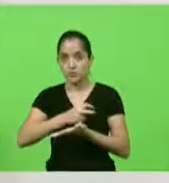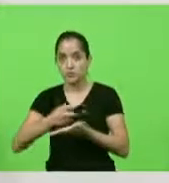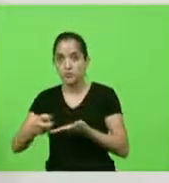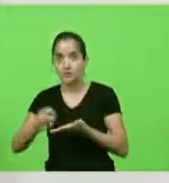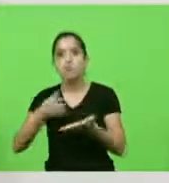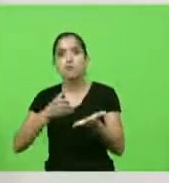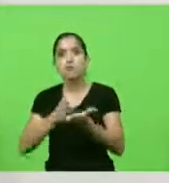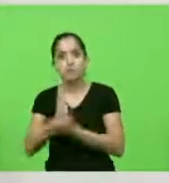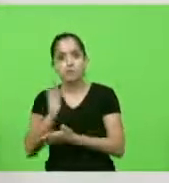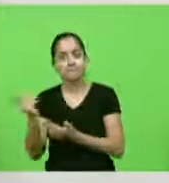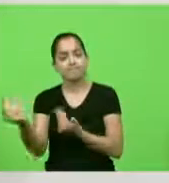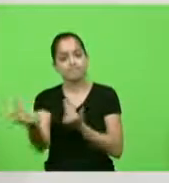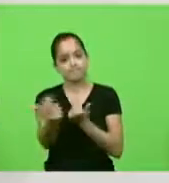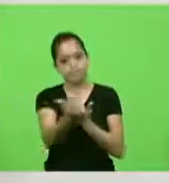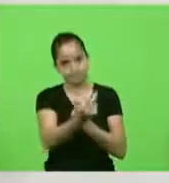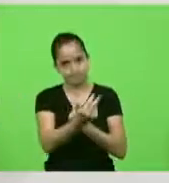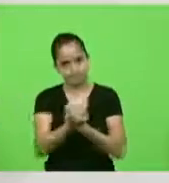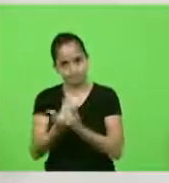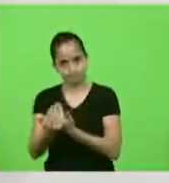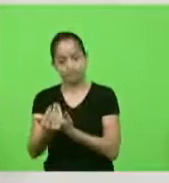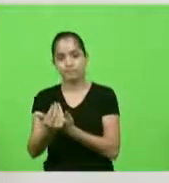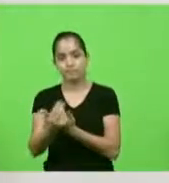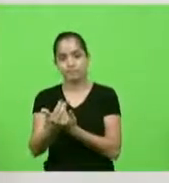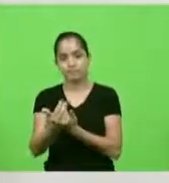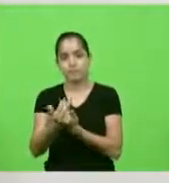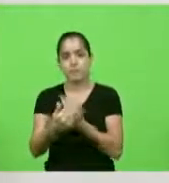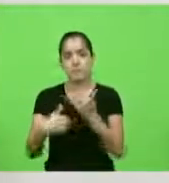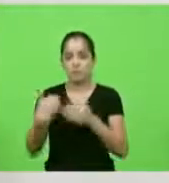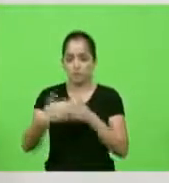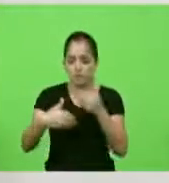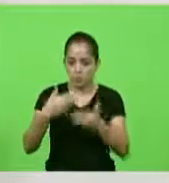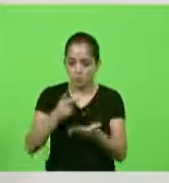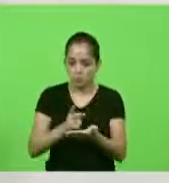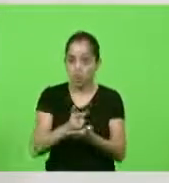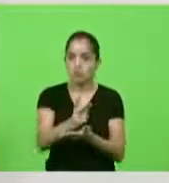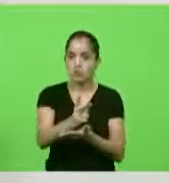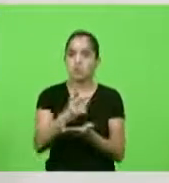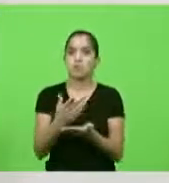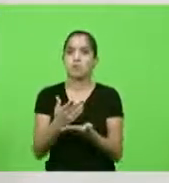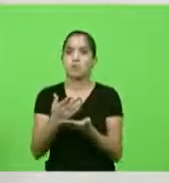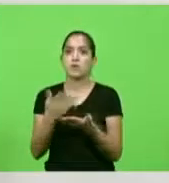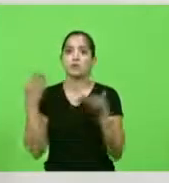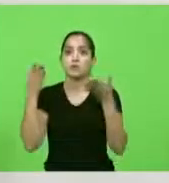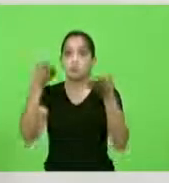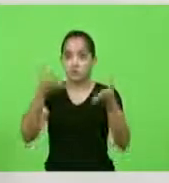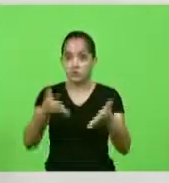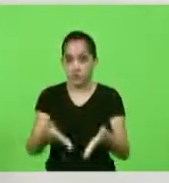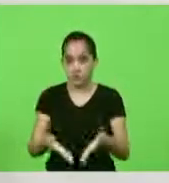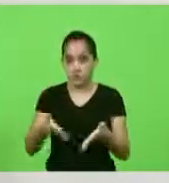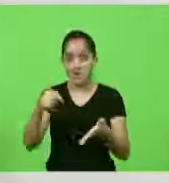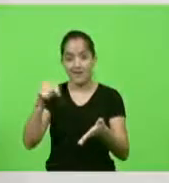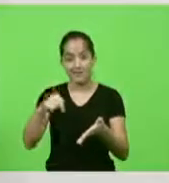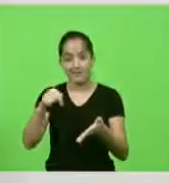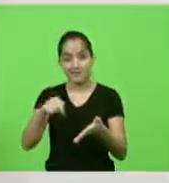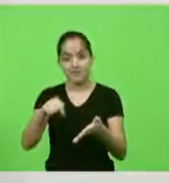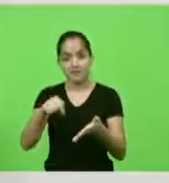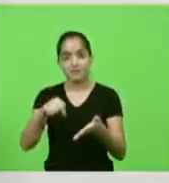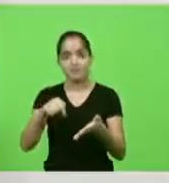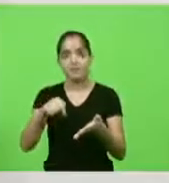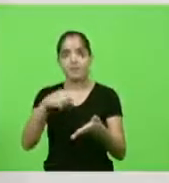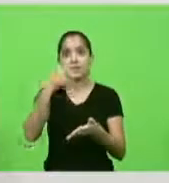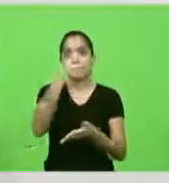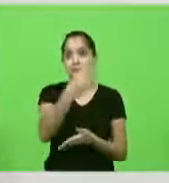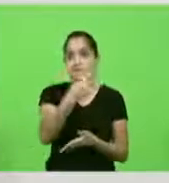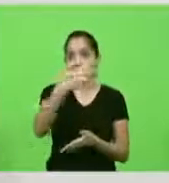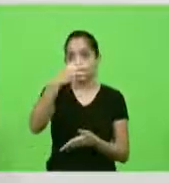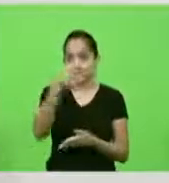aprovado por unanimidade pelo seguimento do processo e quando chegou a plenário recebeu 36